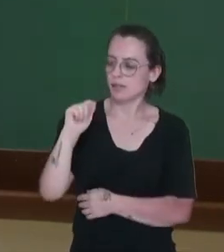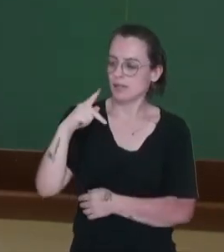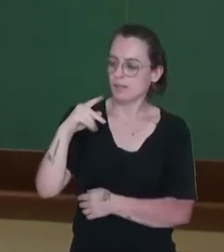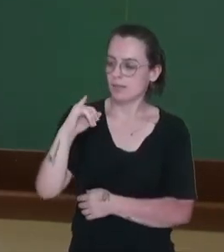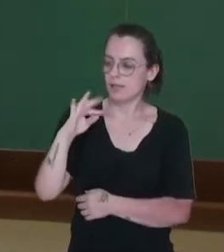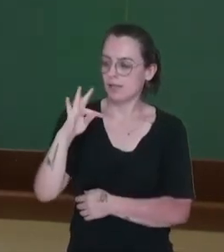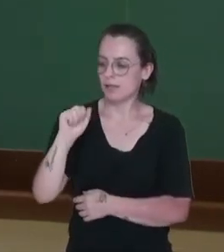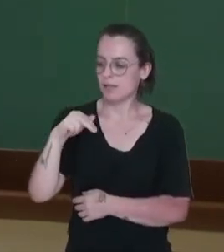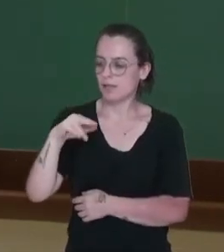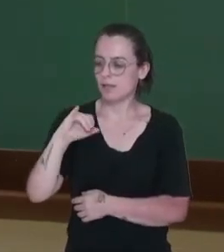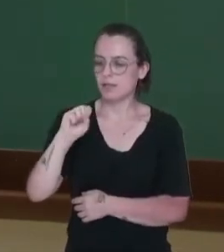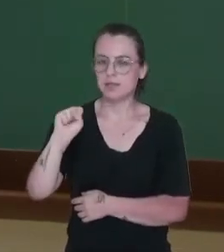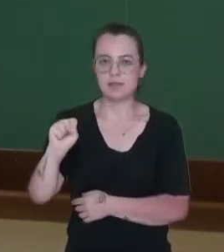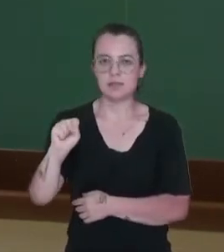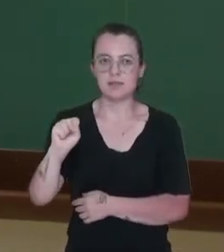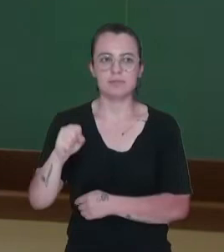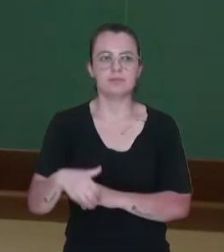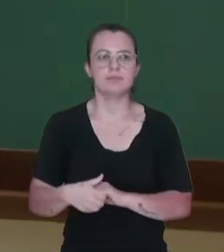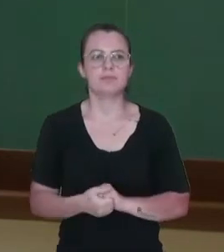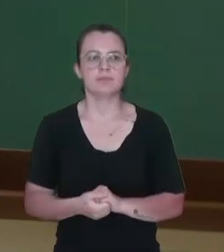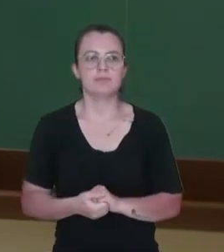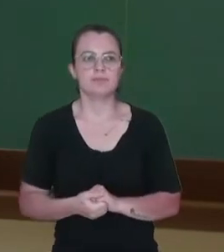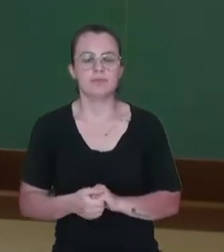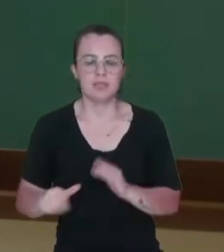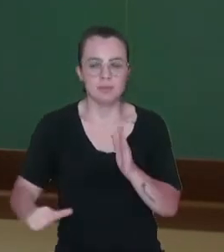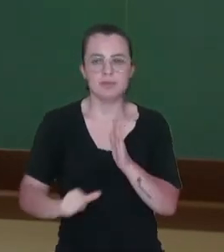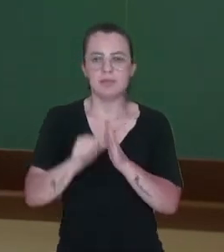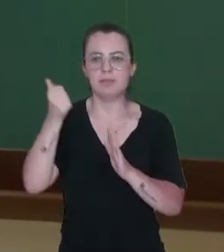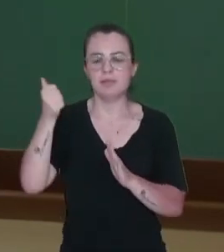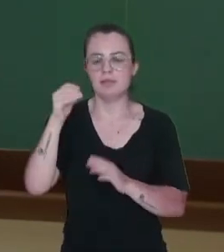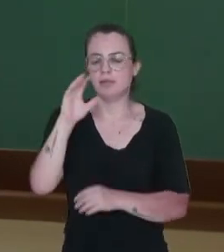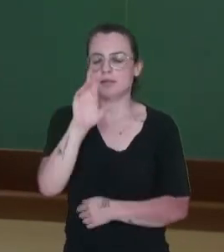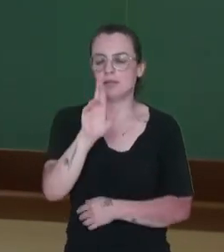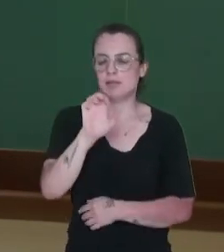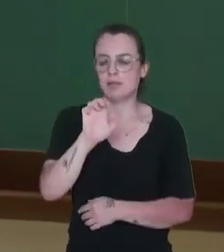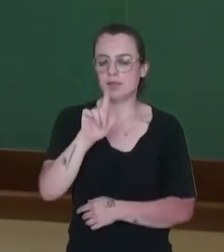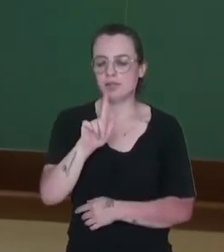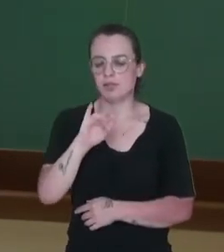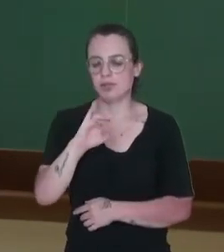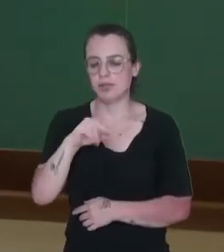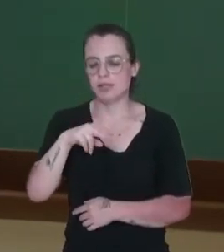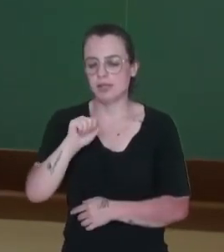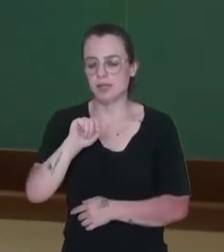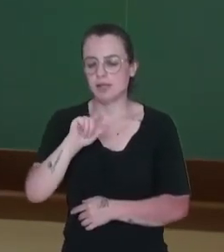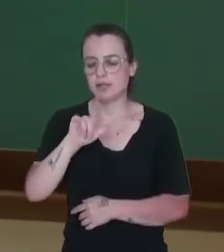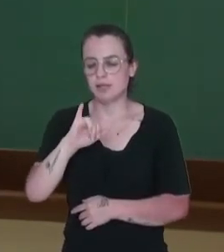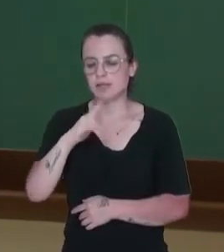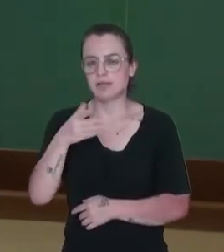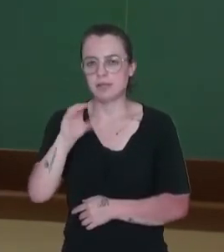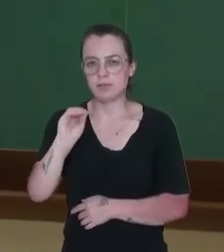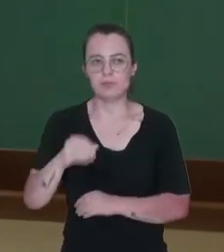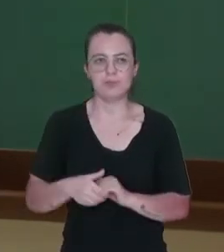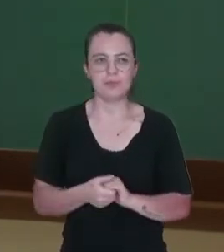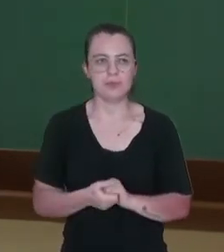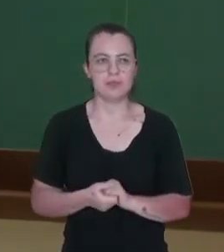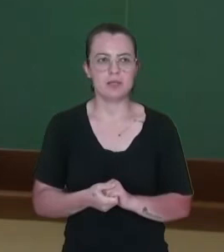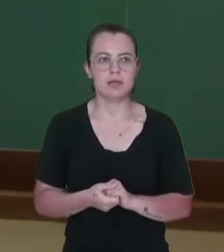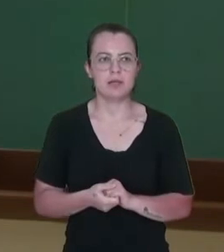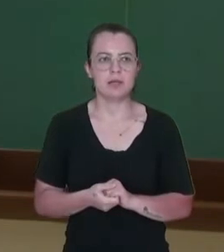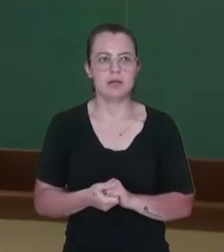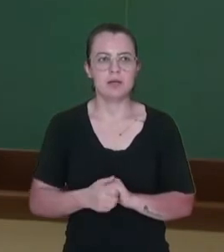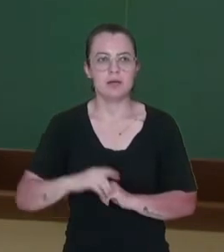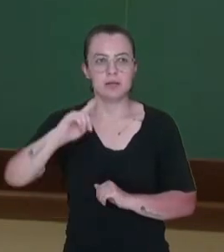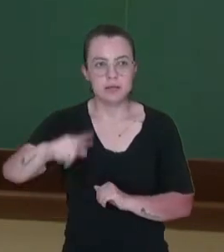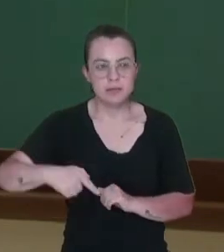Brasil ali foram as capitanias hereditárias, a primeira regionalização do território brasileiro. Aí, a gente vai ter,